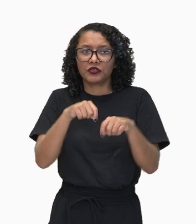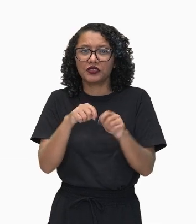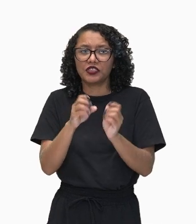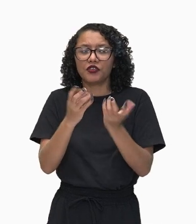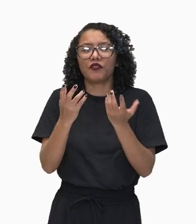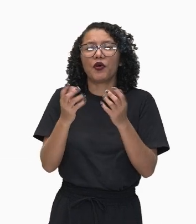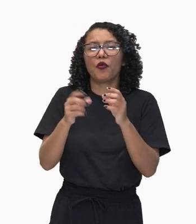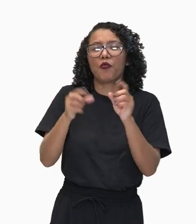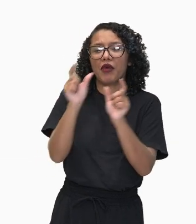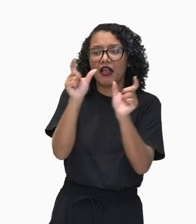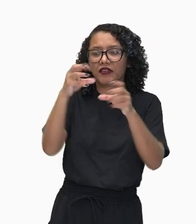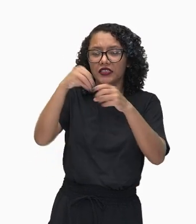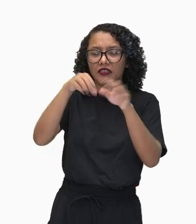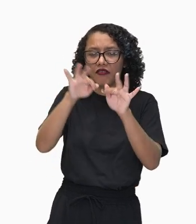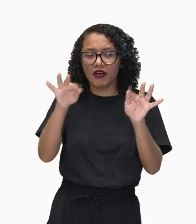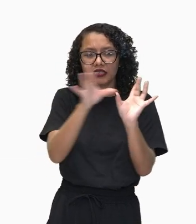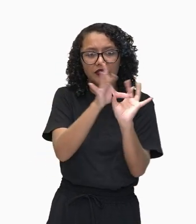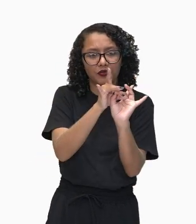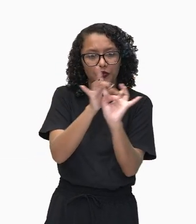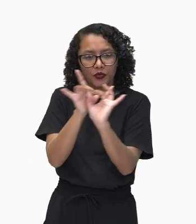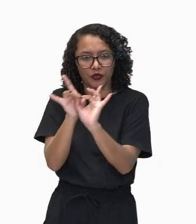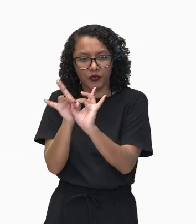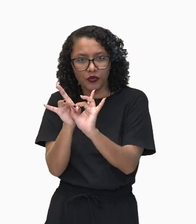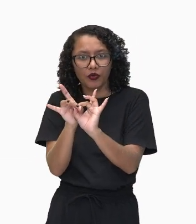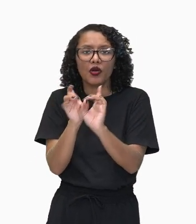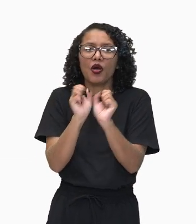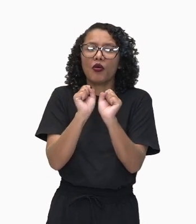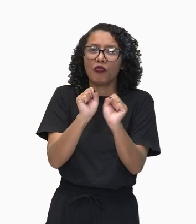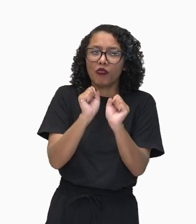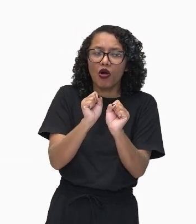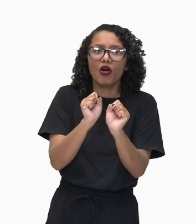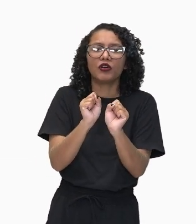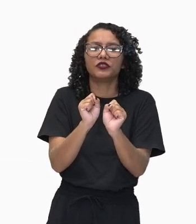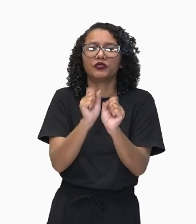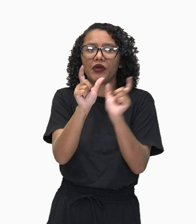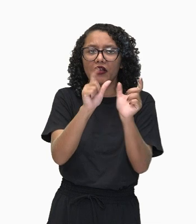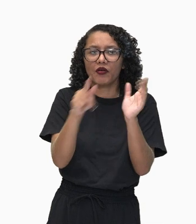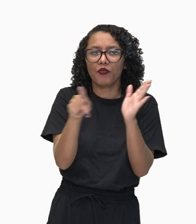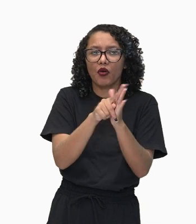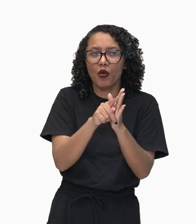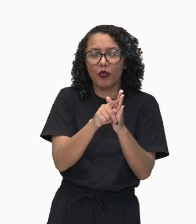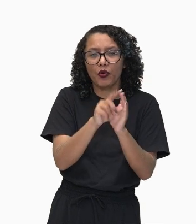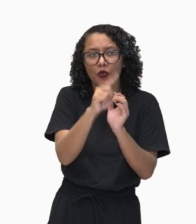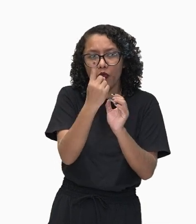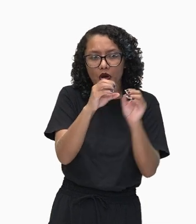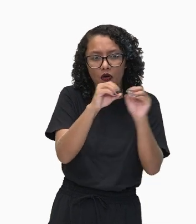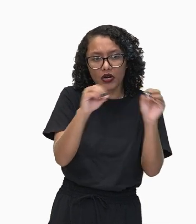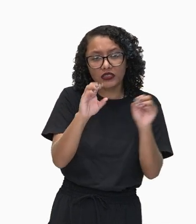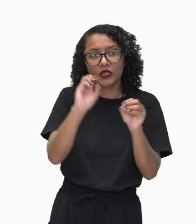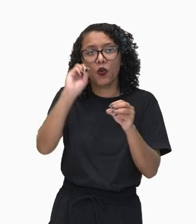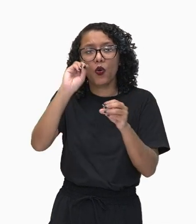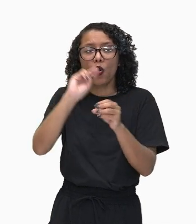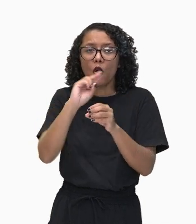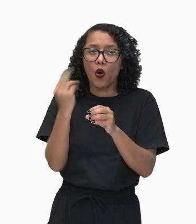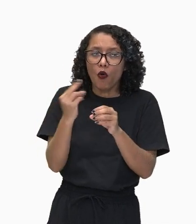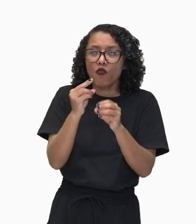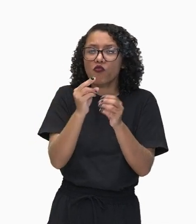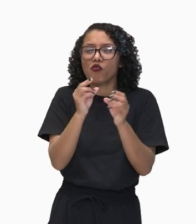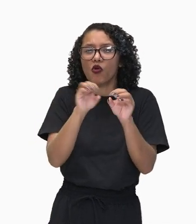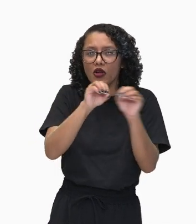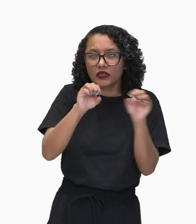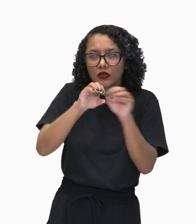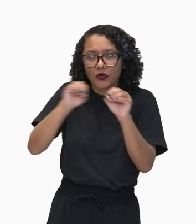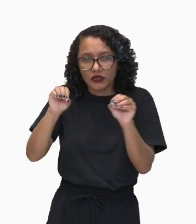seja, sejam eles termos de uma mesma oração ou orações de um mesmo período. Observe aí a informação,